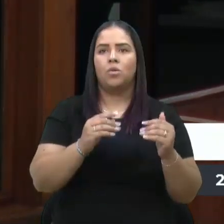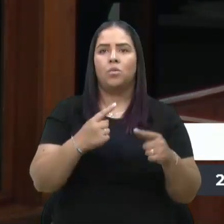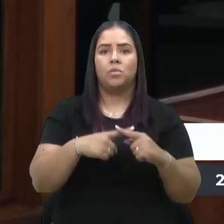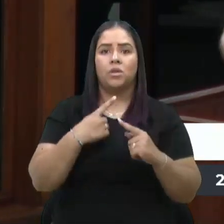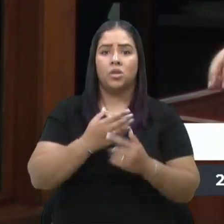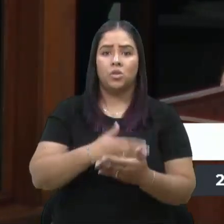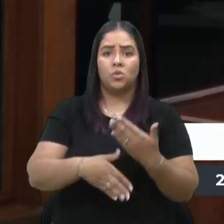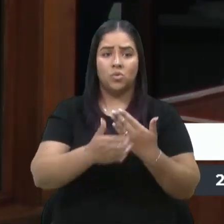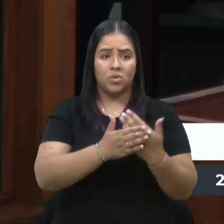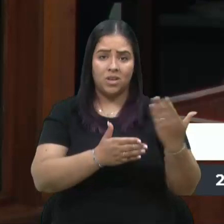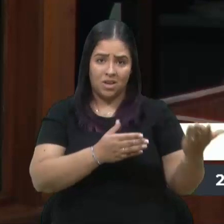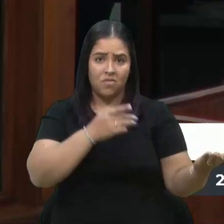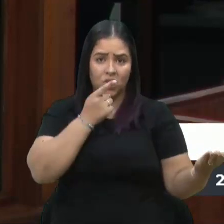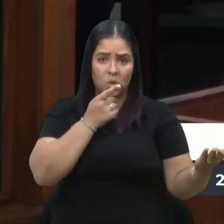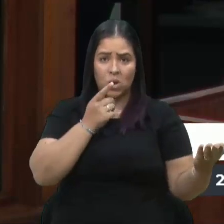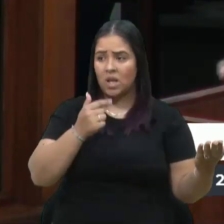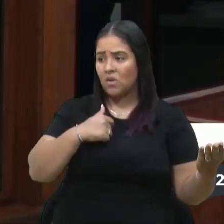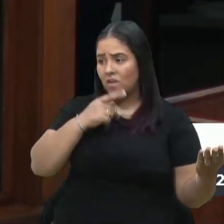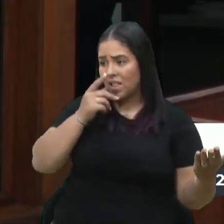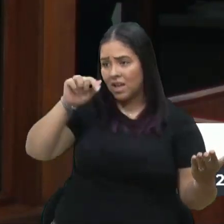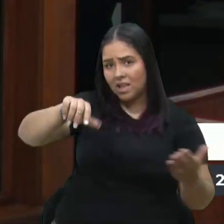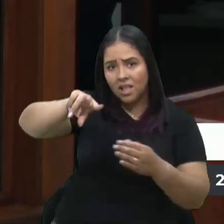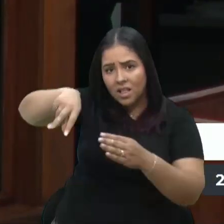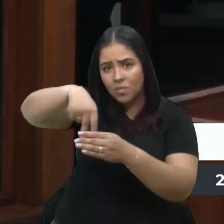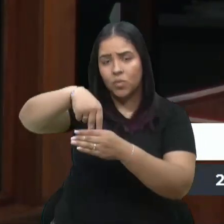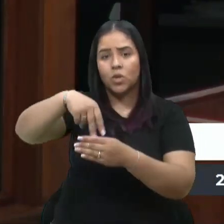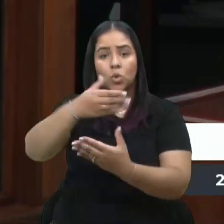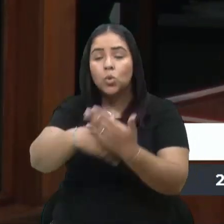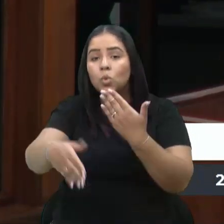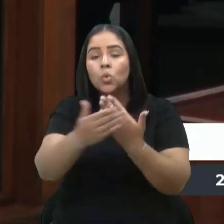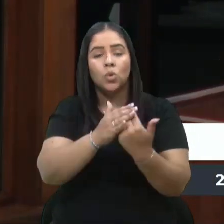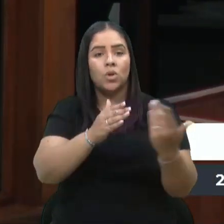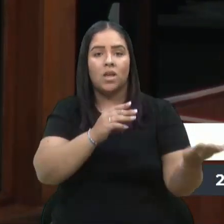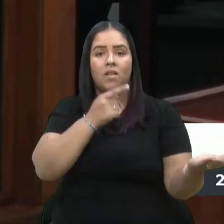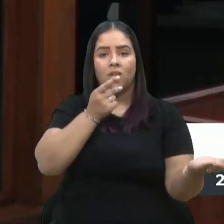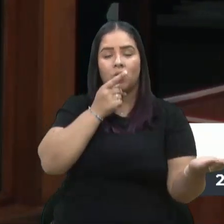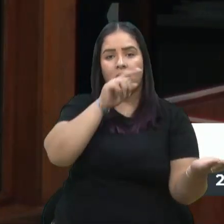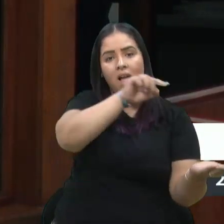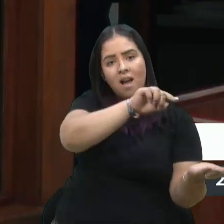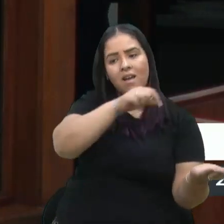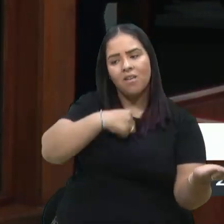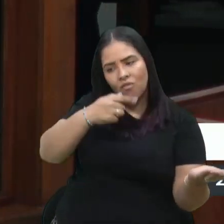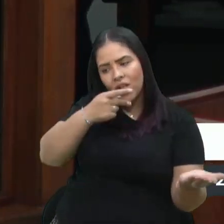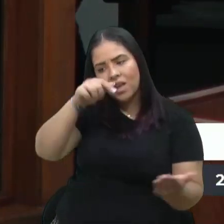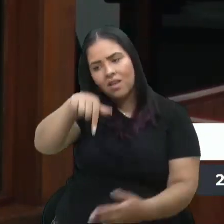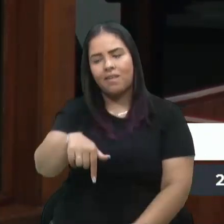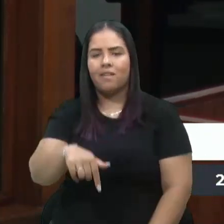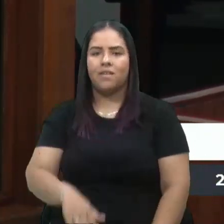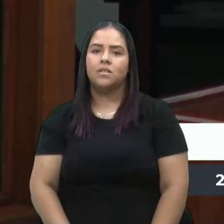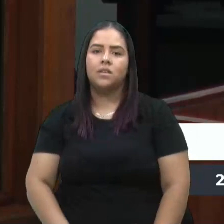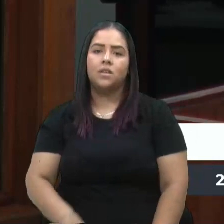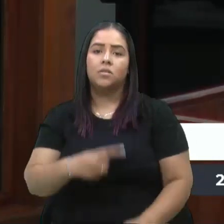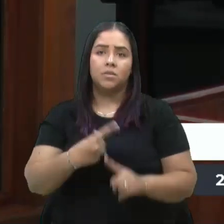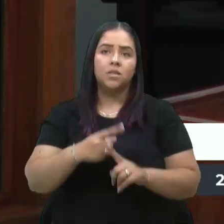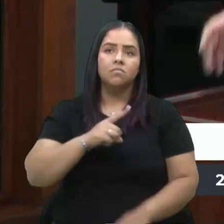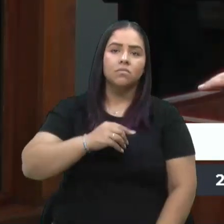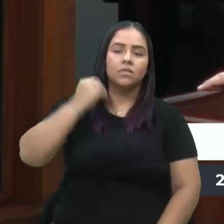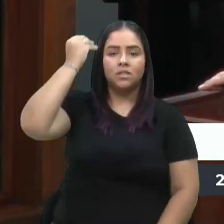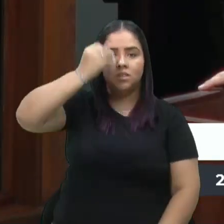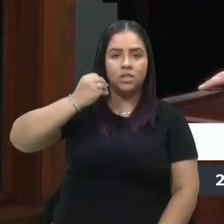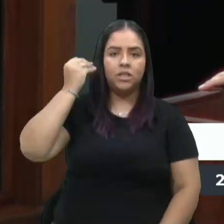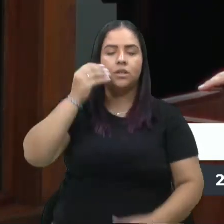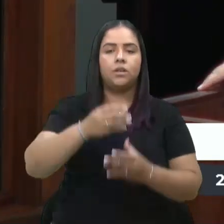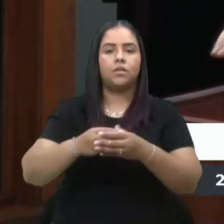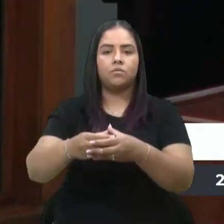eu tenho falado aqui dessa tribuna. Tudo o ele falou lá. Porque ele tem experiência do turismo no mundo.